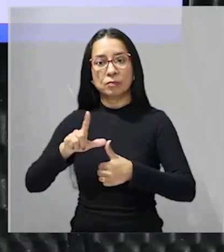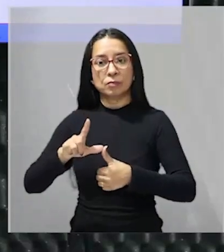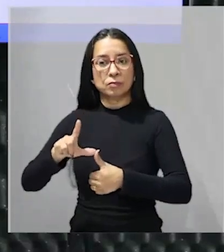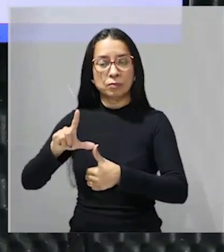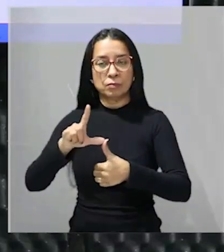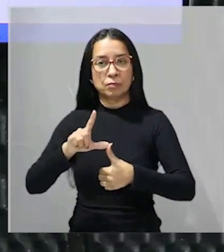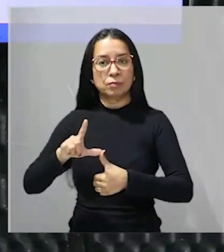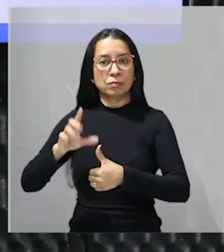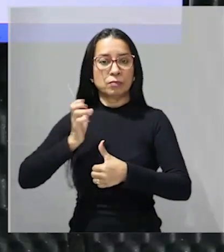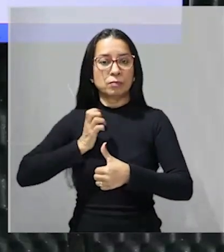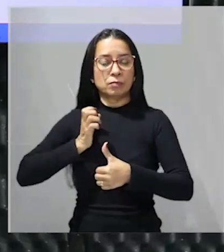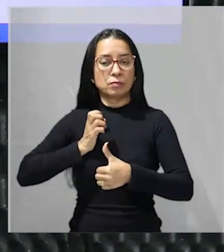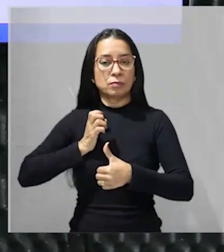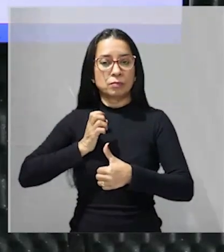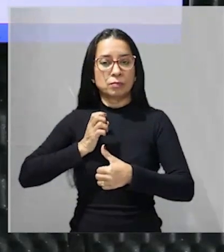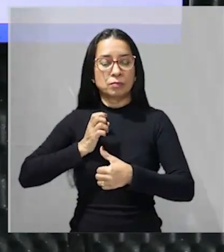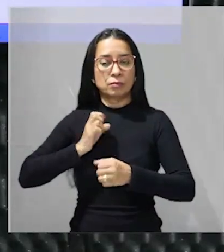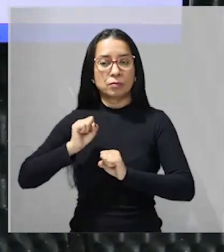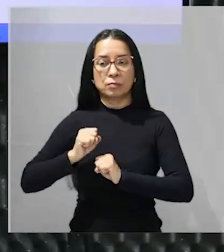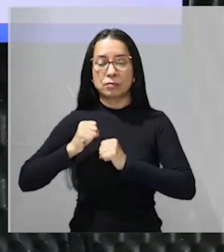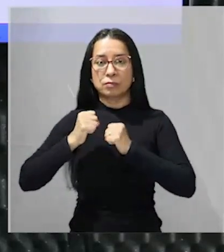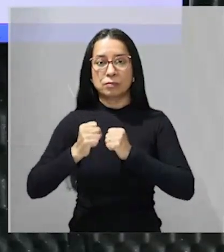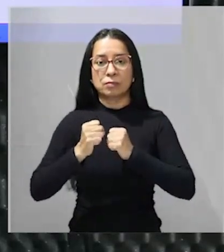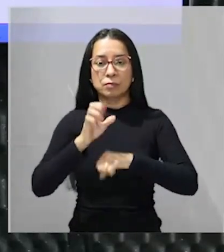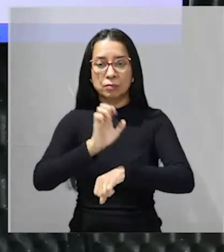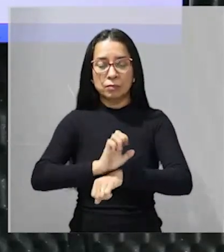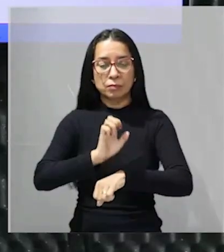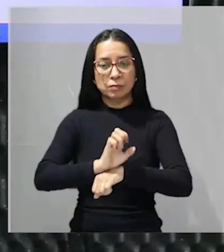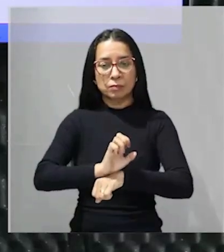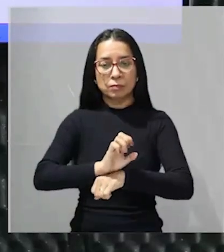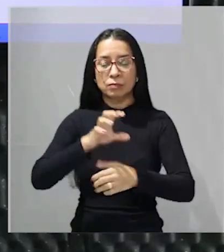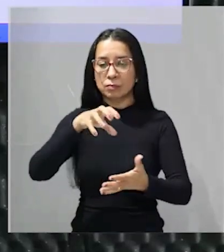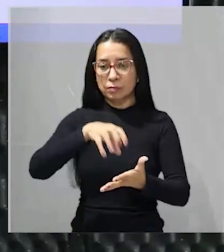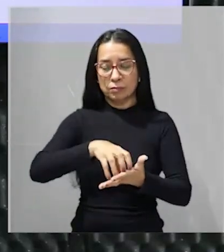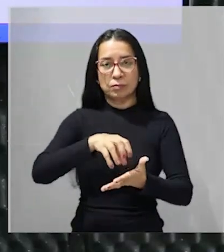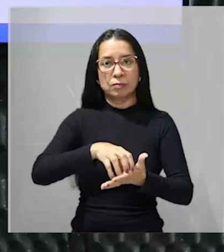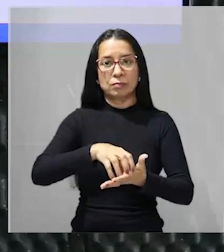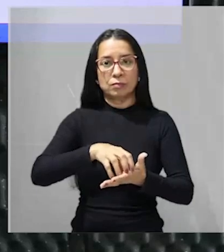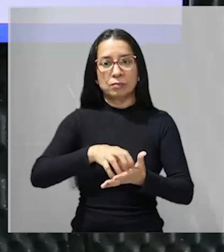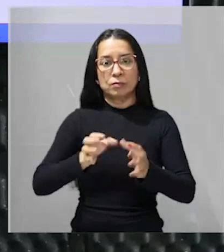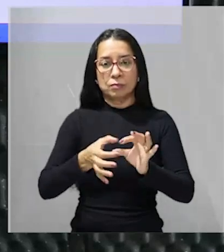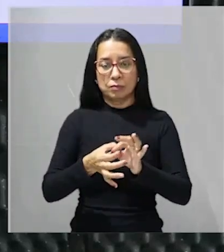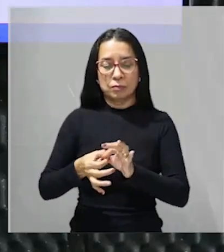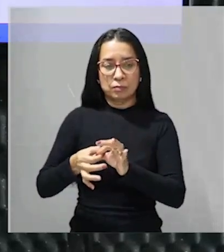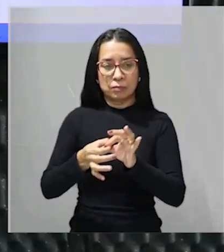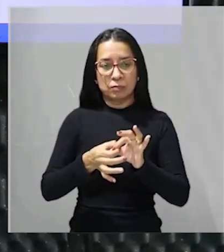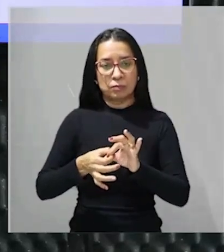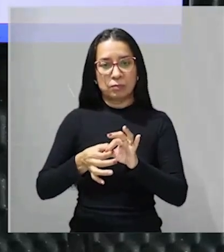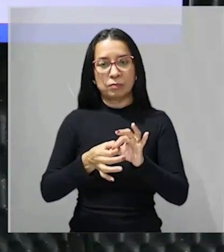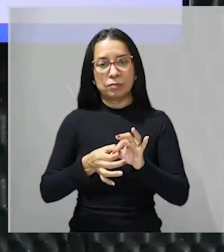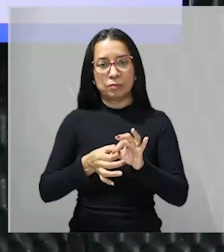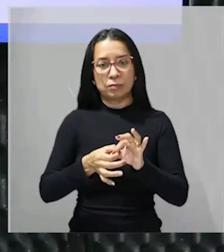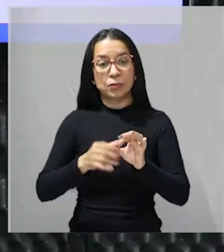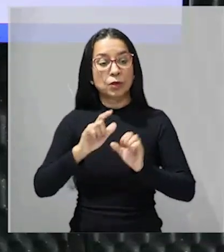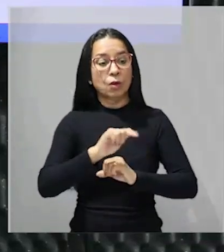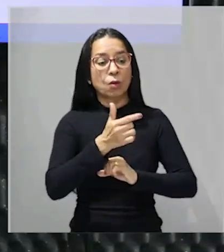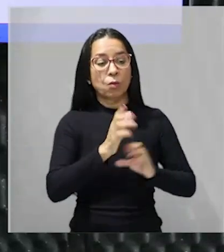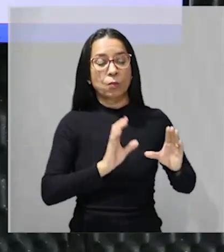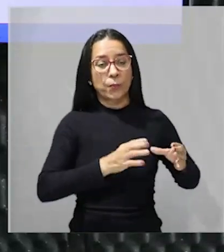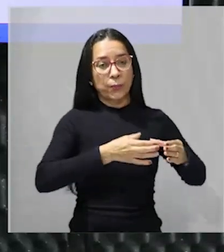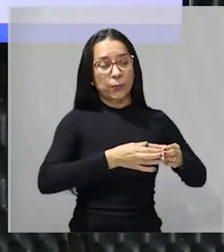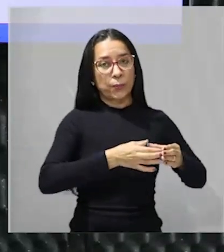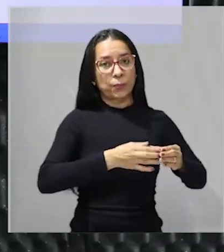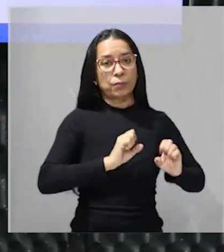o estado descentralizado ou seja unitarismo parte da elite latino-americana defende o estado descentralizado o